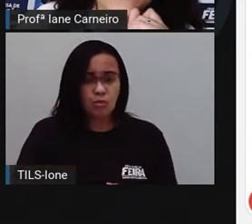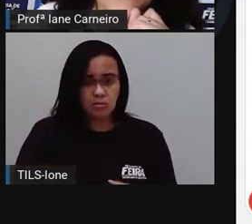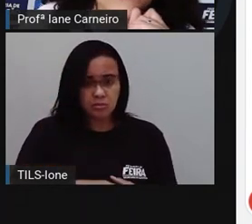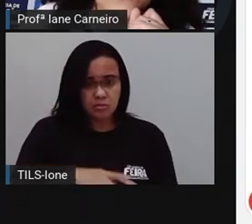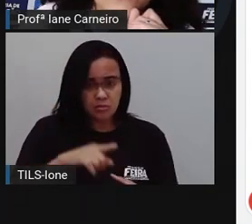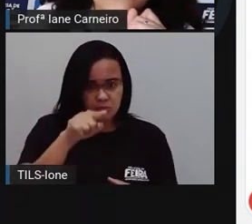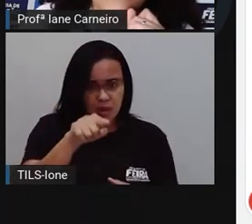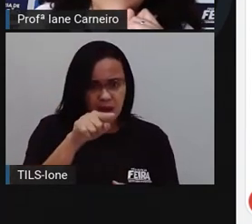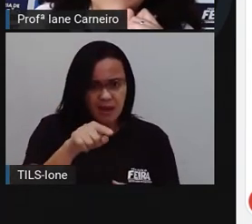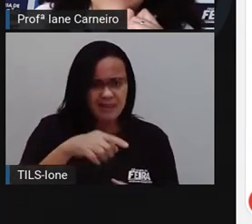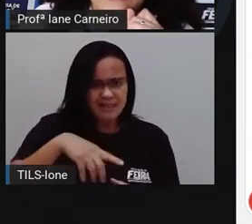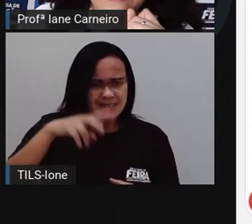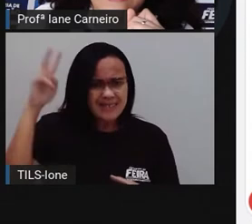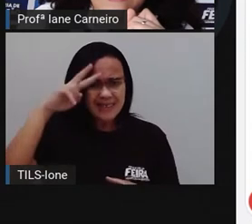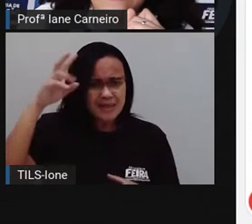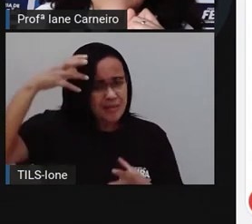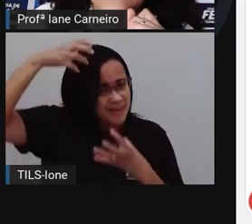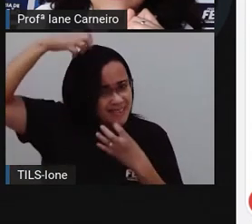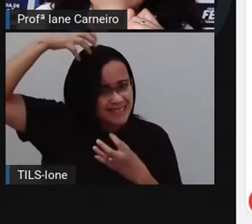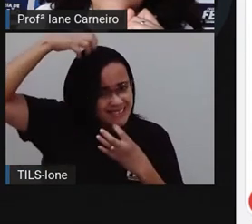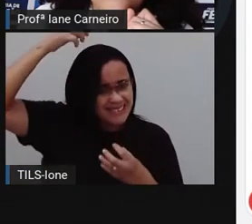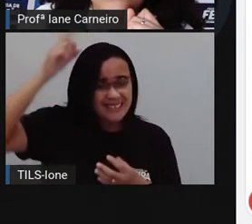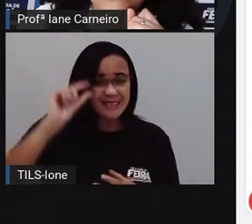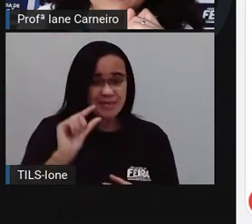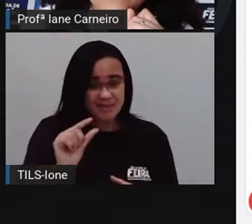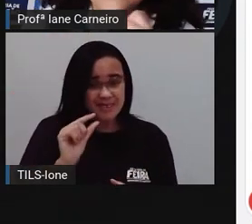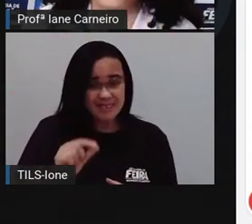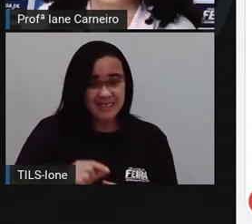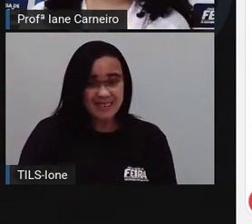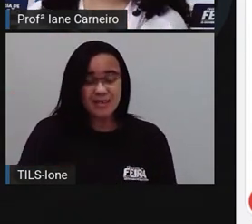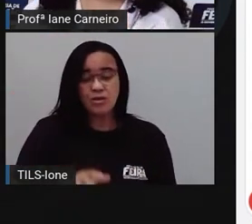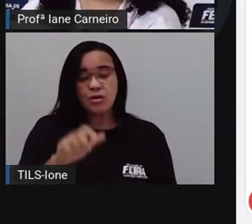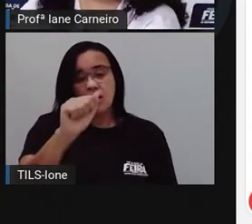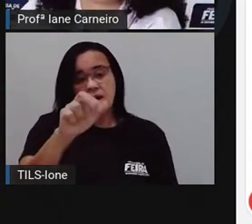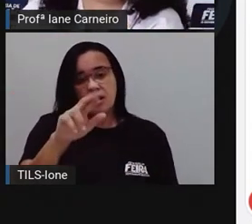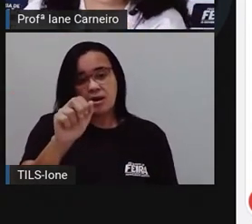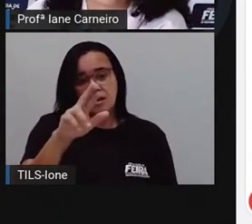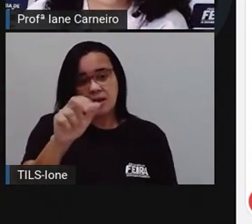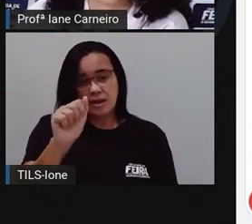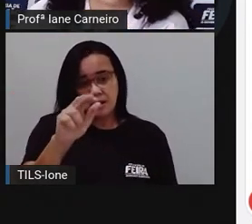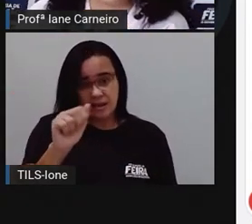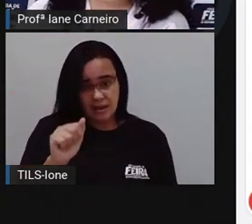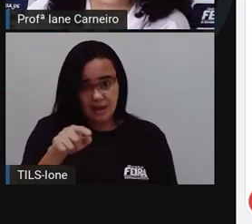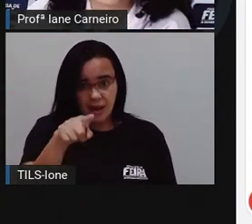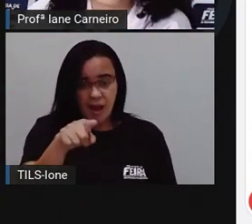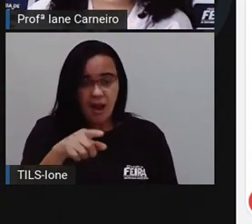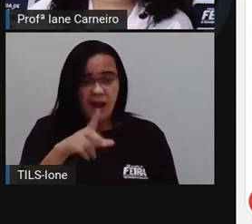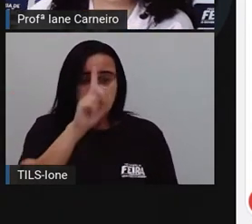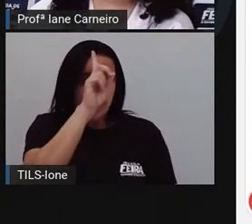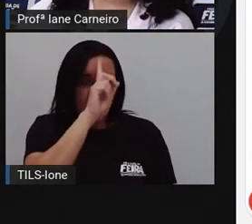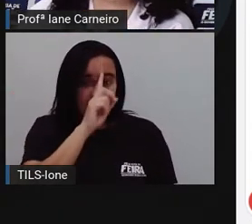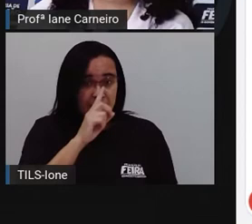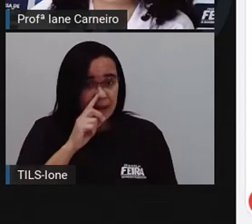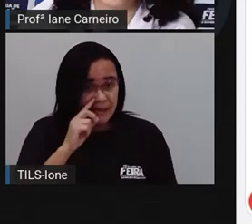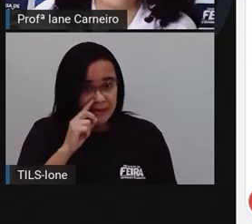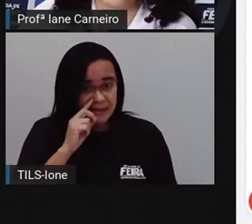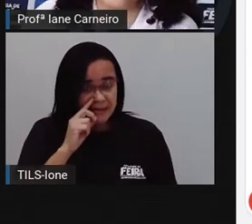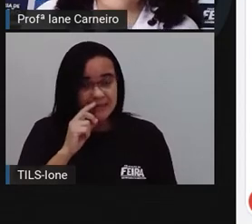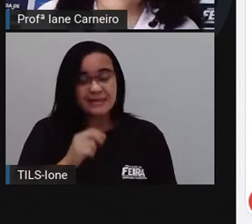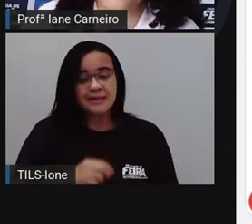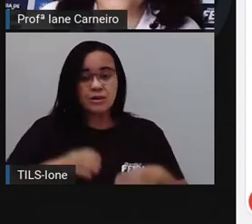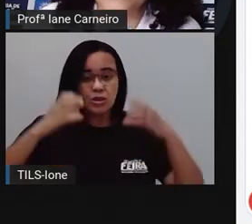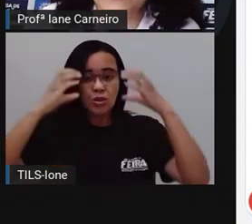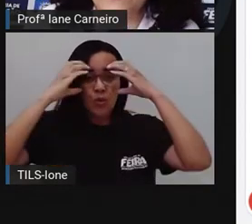branco, a arara juba, que é um tipo de arara, né? A coruja,